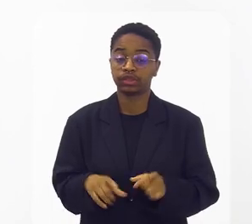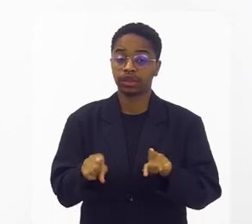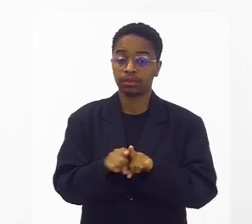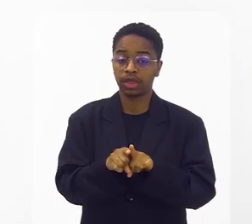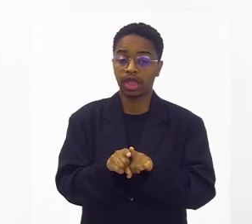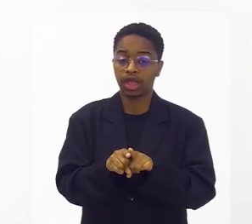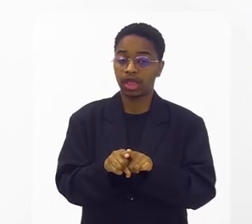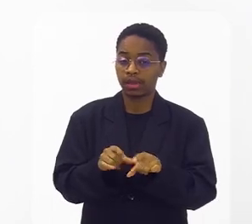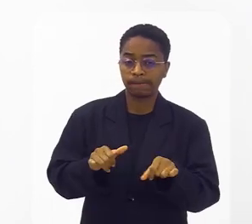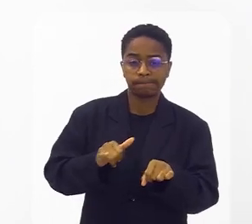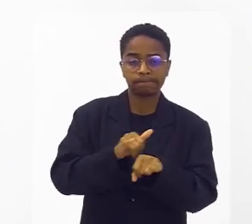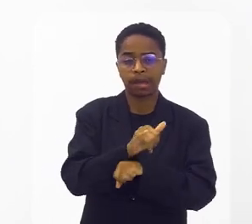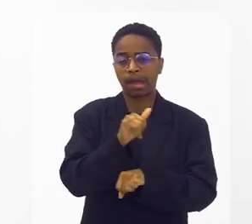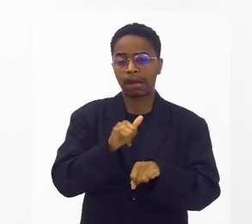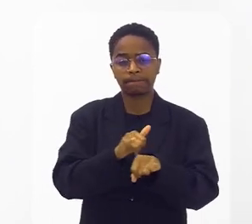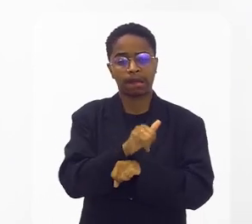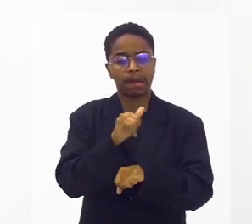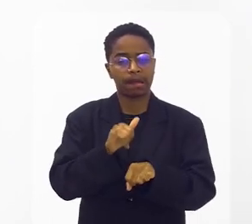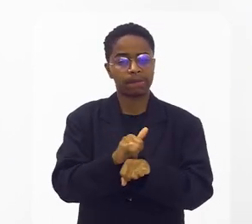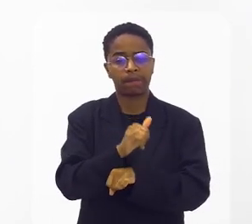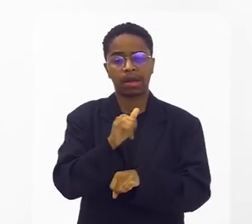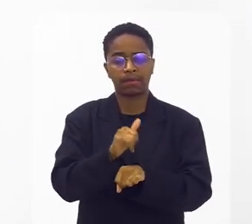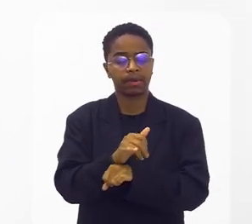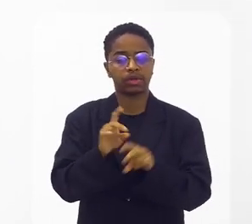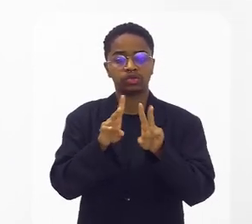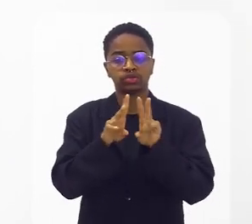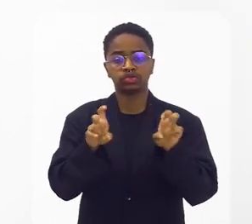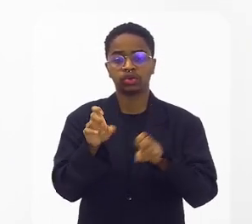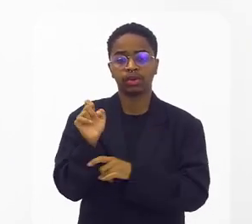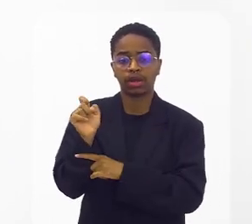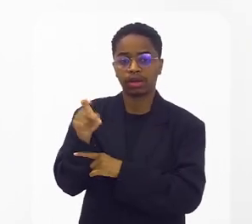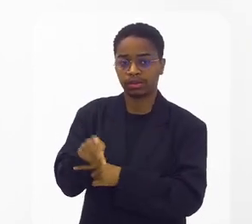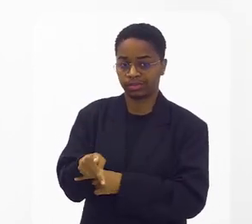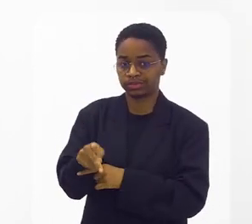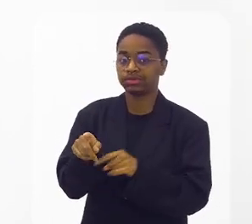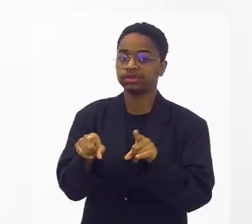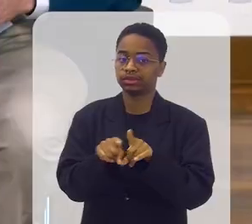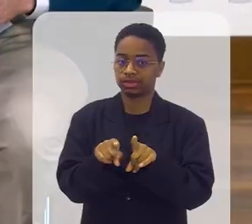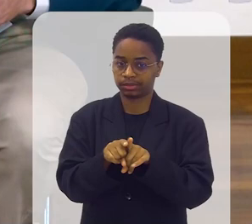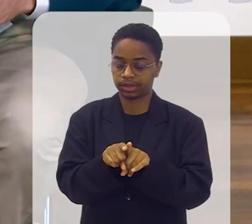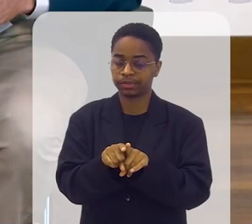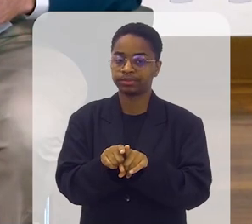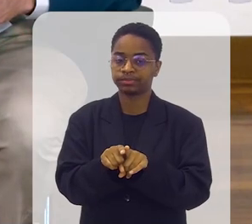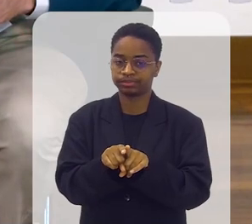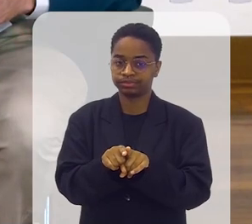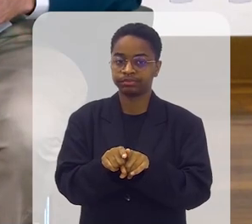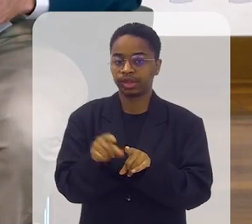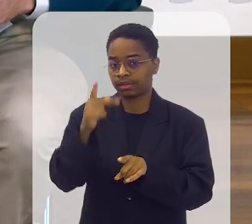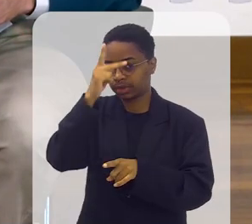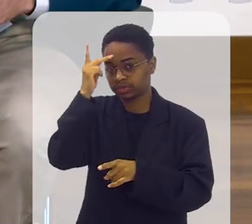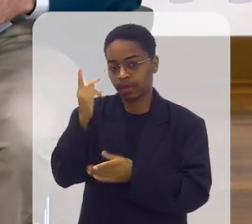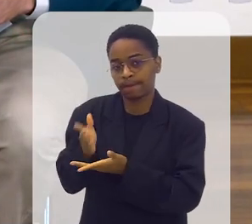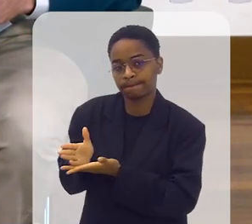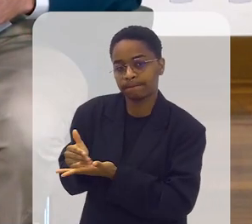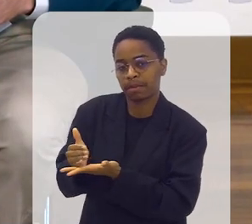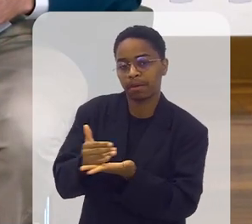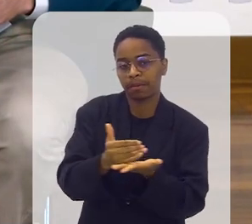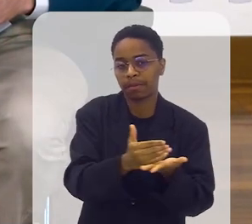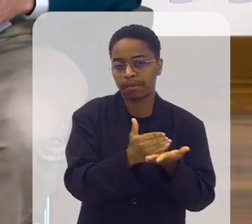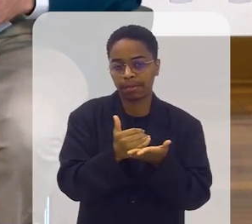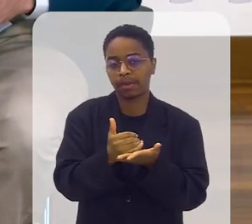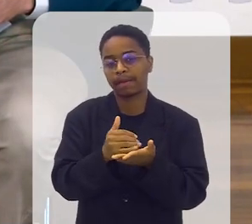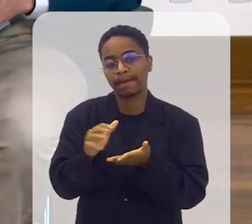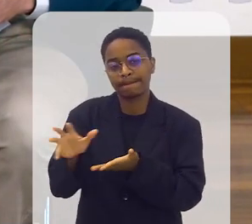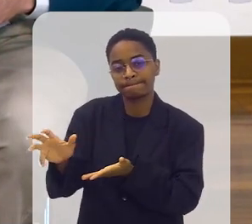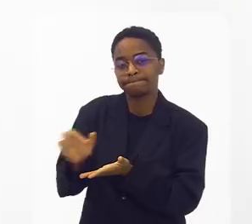Os golpes com relação à aposentadoria, a apropriação do recurso da pessoa